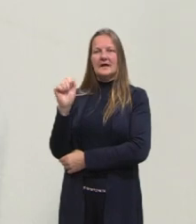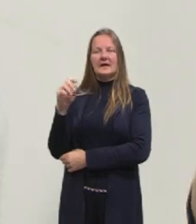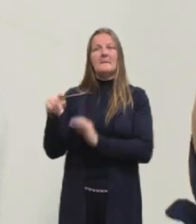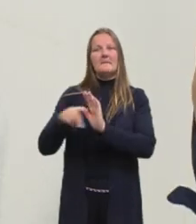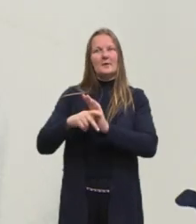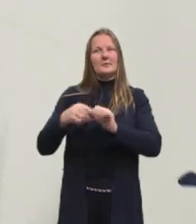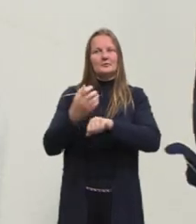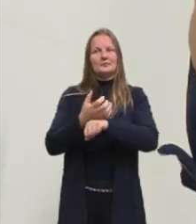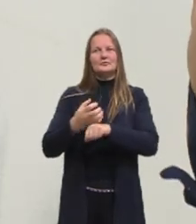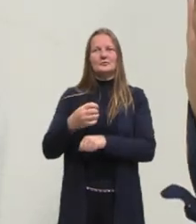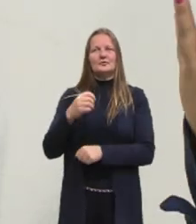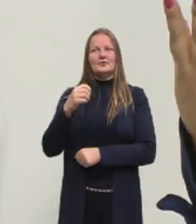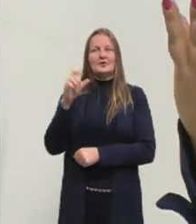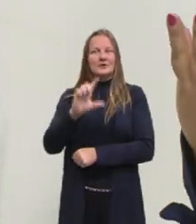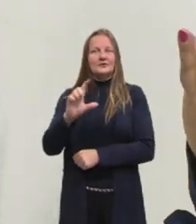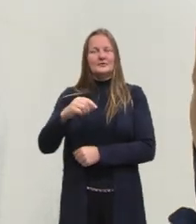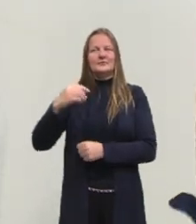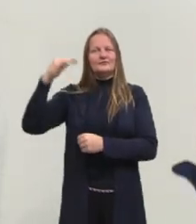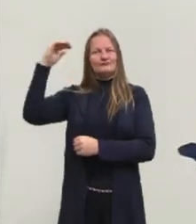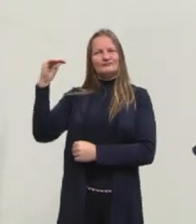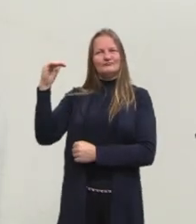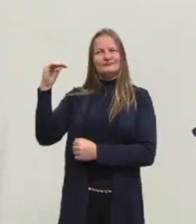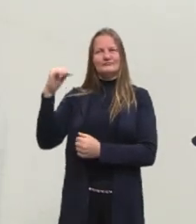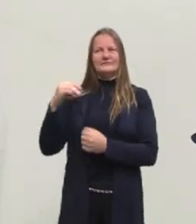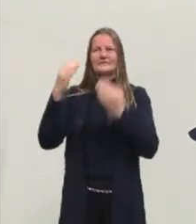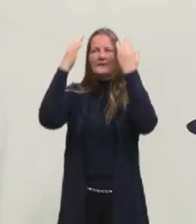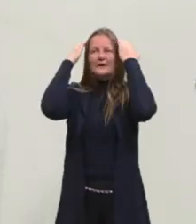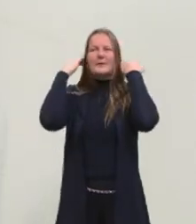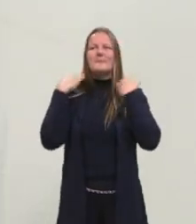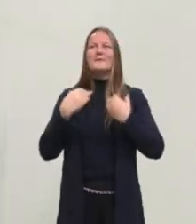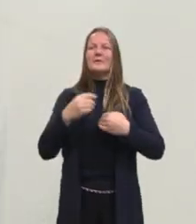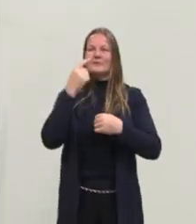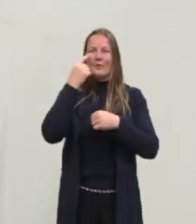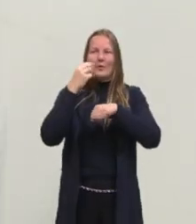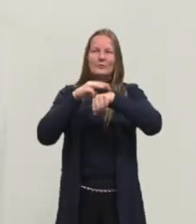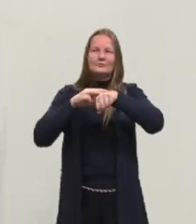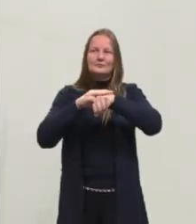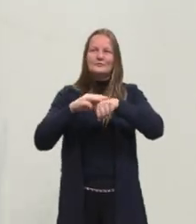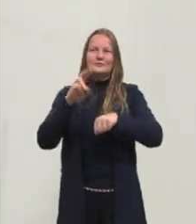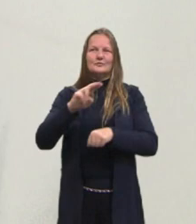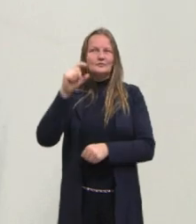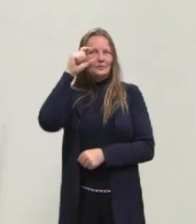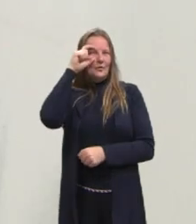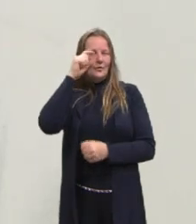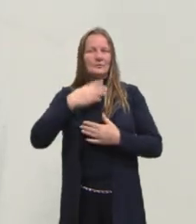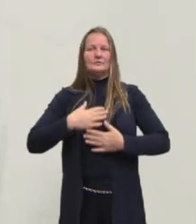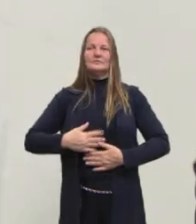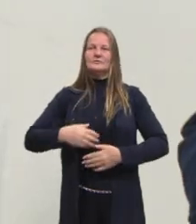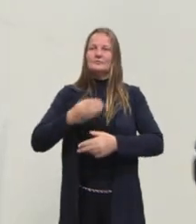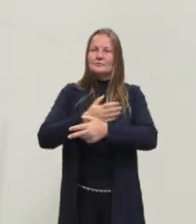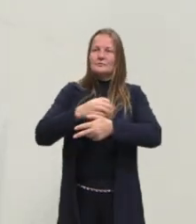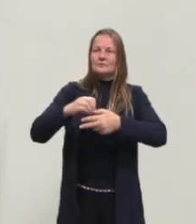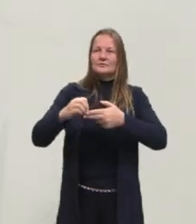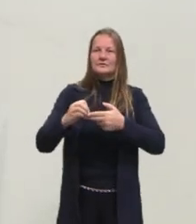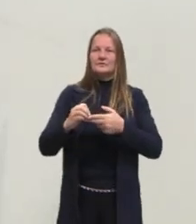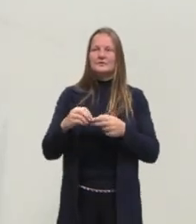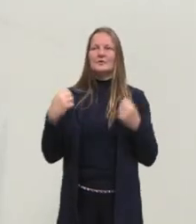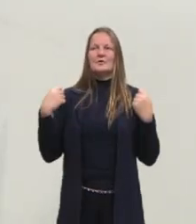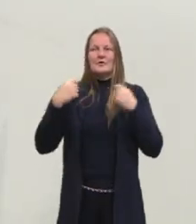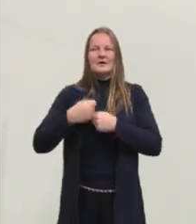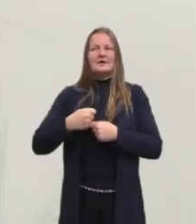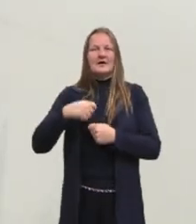literatura, sou uma mulher de estatura mediana, cabelos e olhos castanhos, estou usando óculos, a camiseta do projeto e um